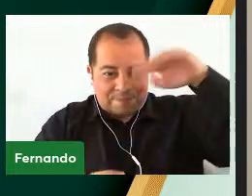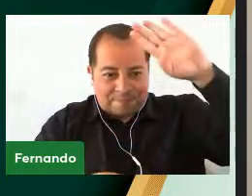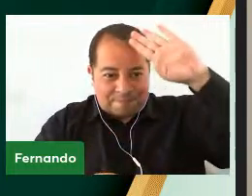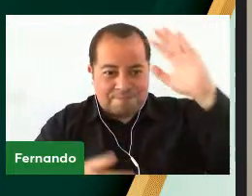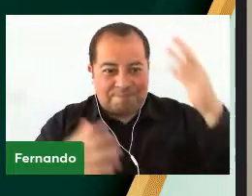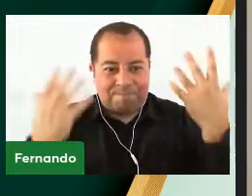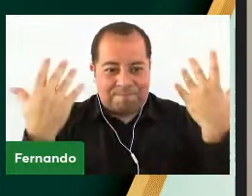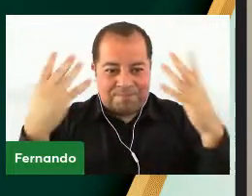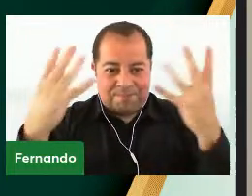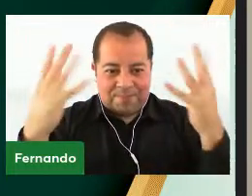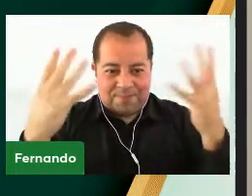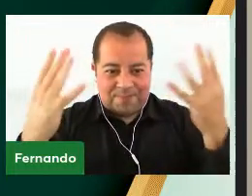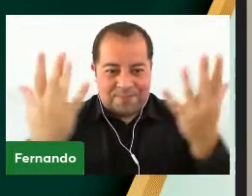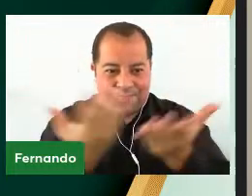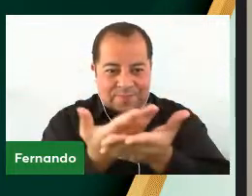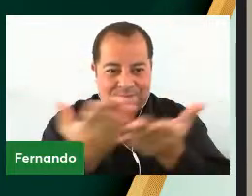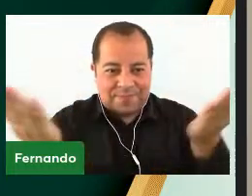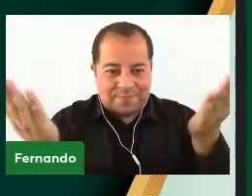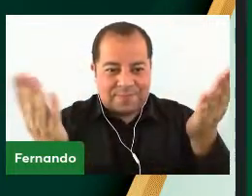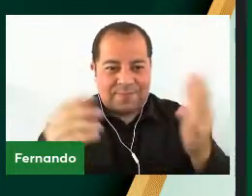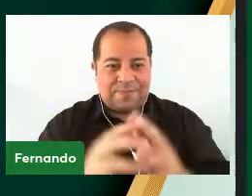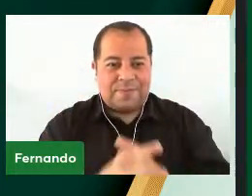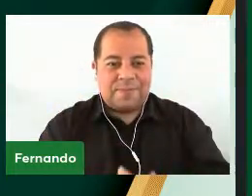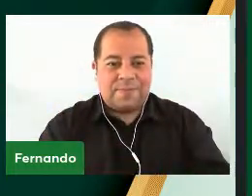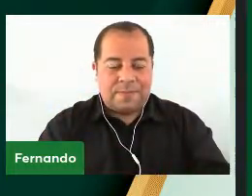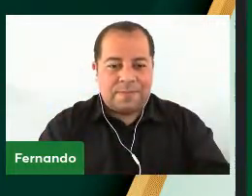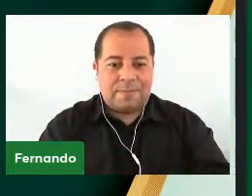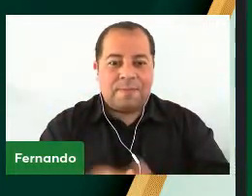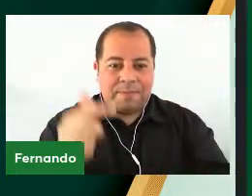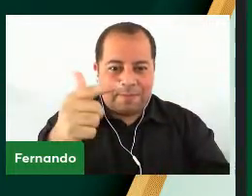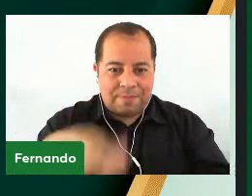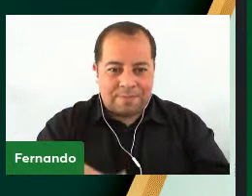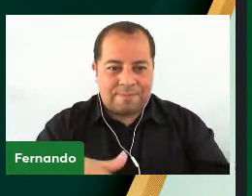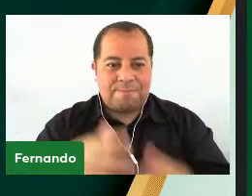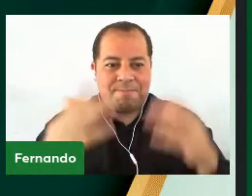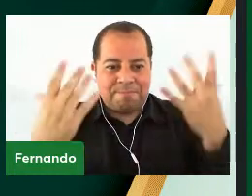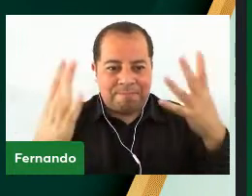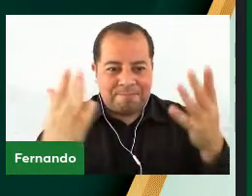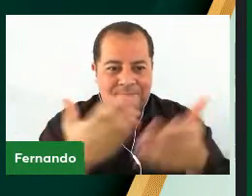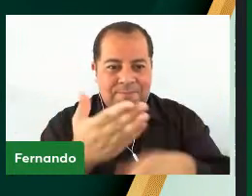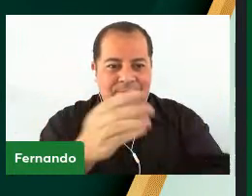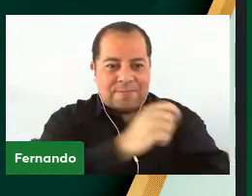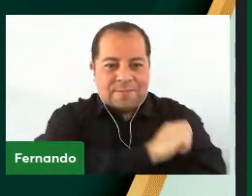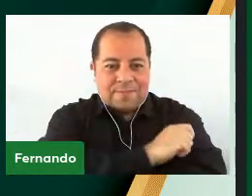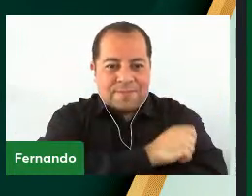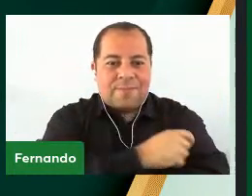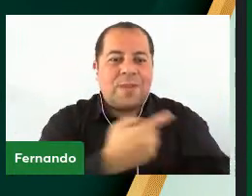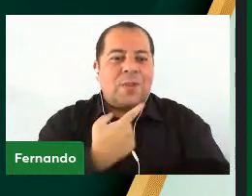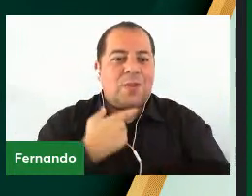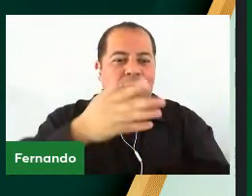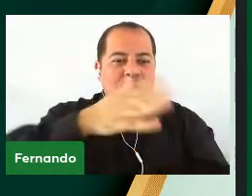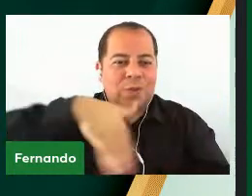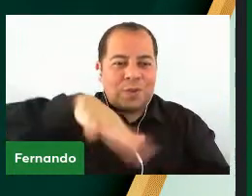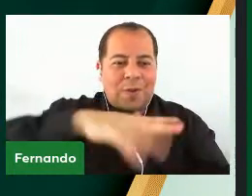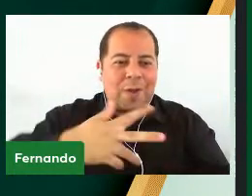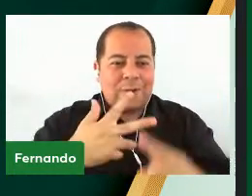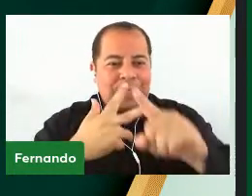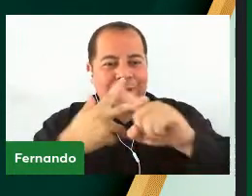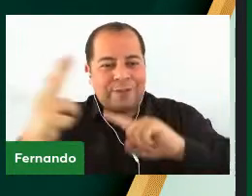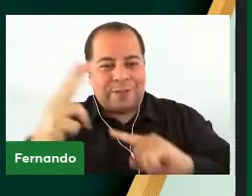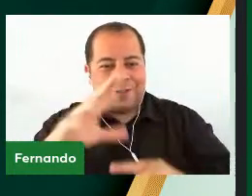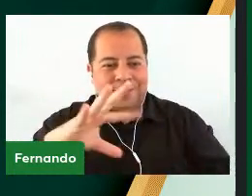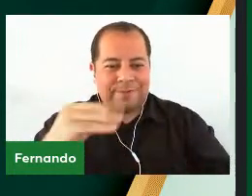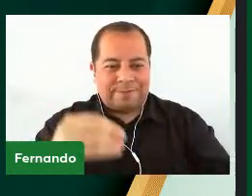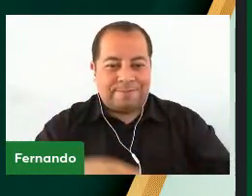parabéns A todos Mais uma vez Parabenizamos Os recém-graduados E desejamos Muito sucesso A todos Vamos